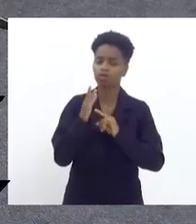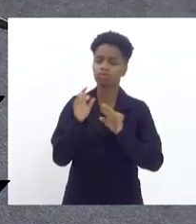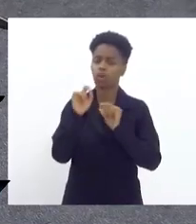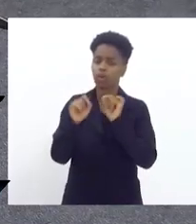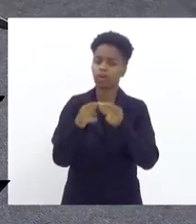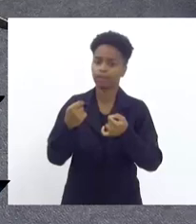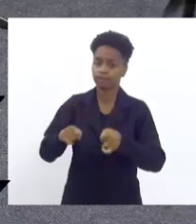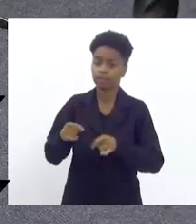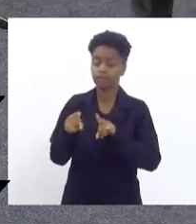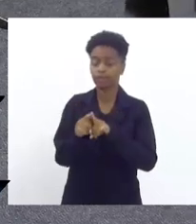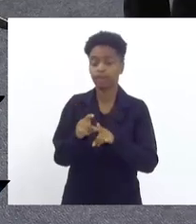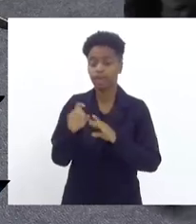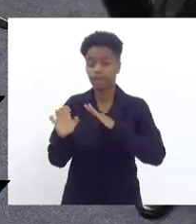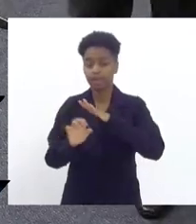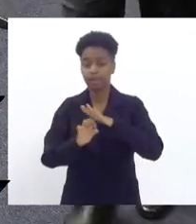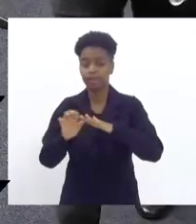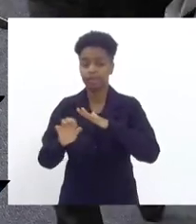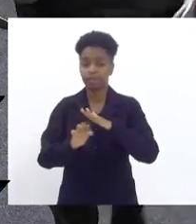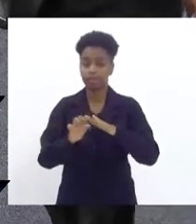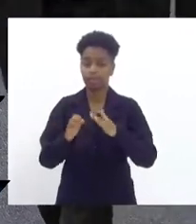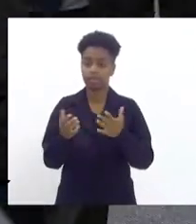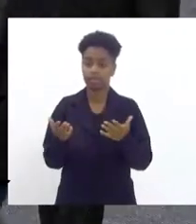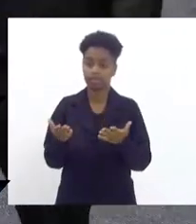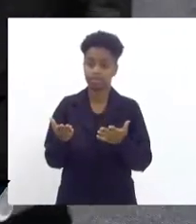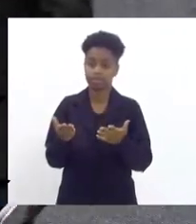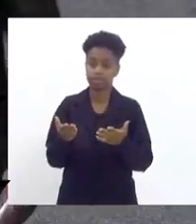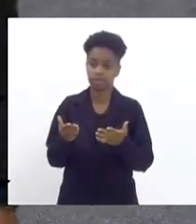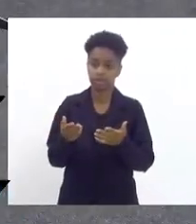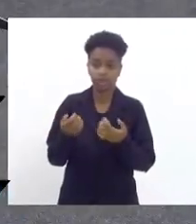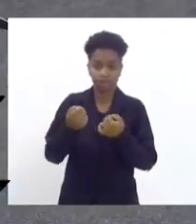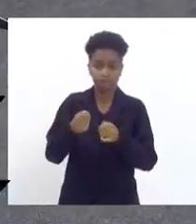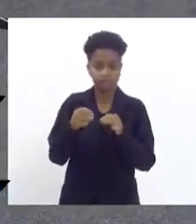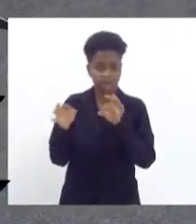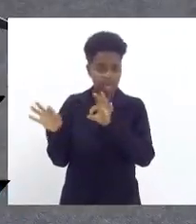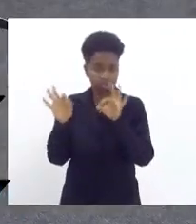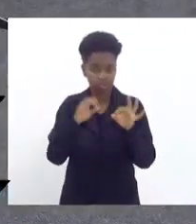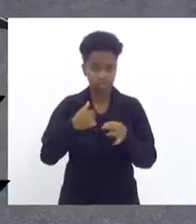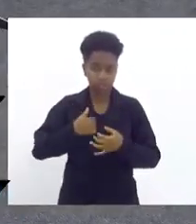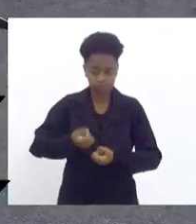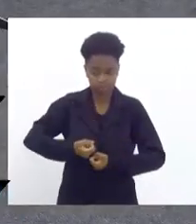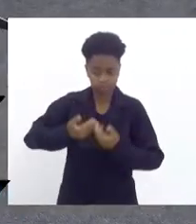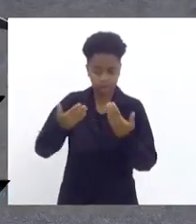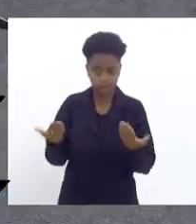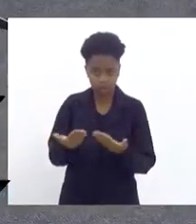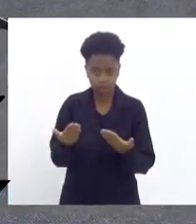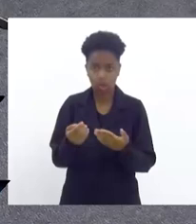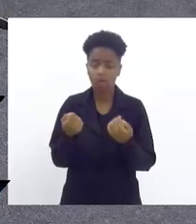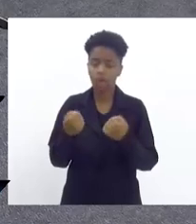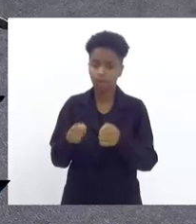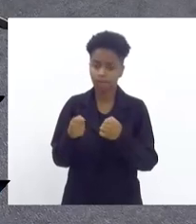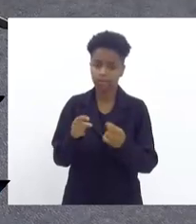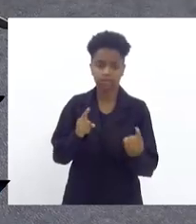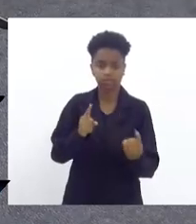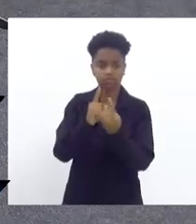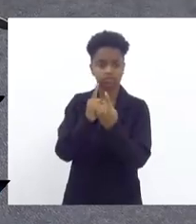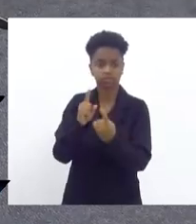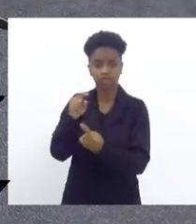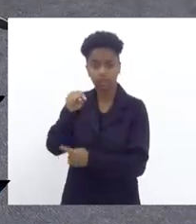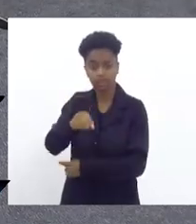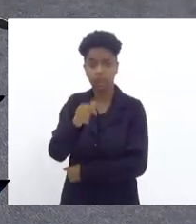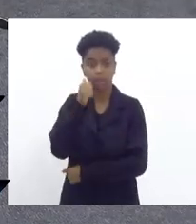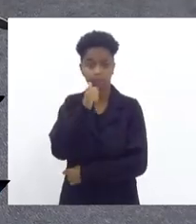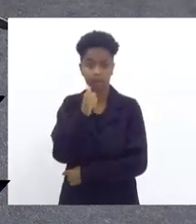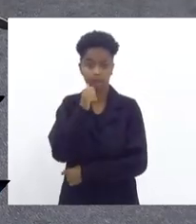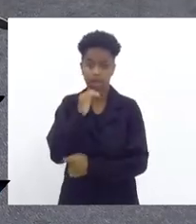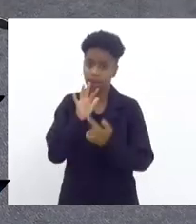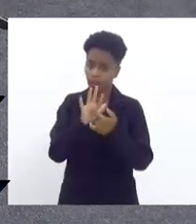água dos rios pelo menos chegue esse meu desabafo aqui nesse momento que eles possam e aquela senhora lá não mostre